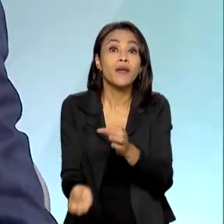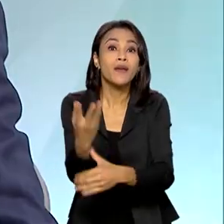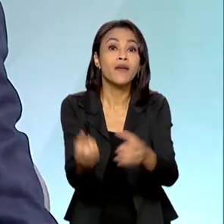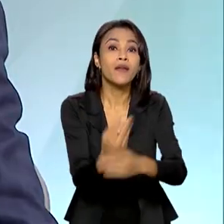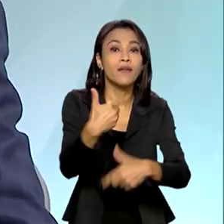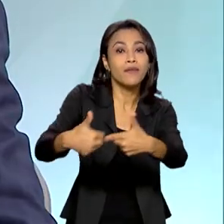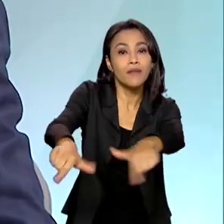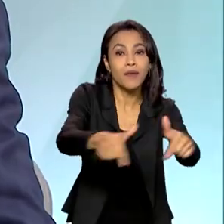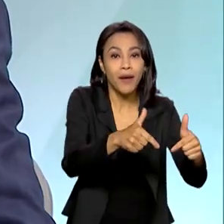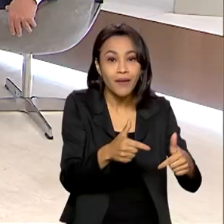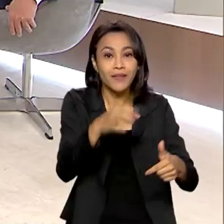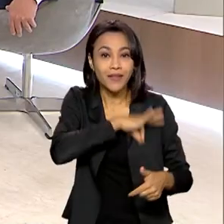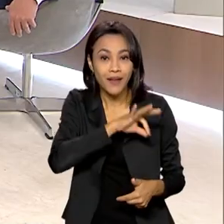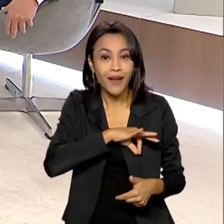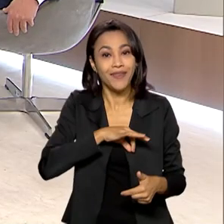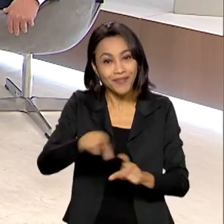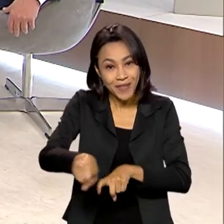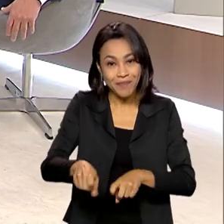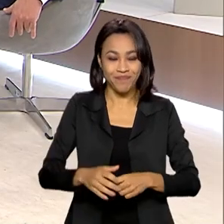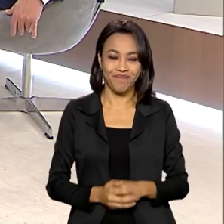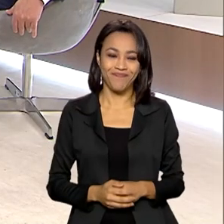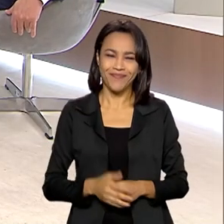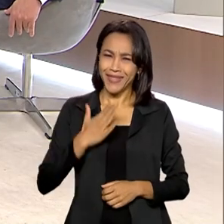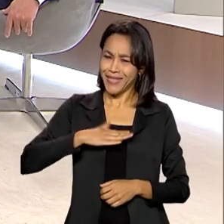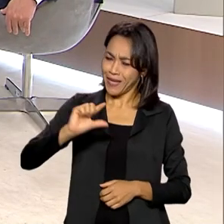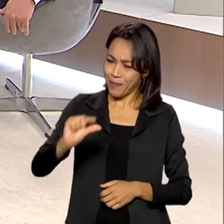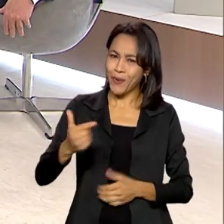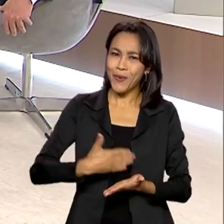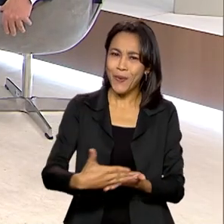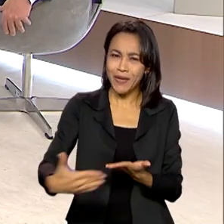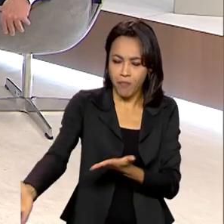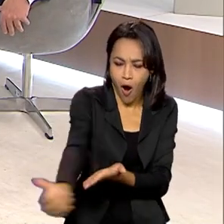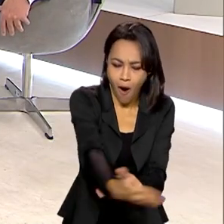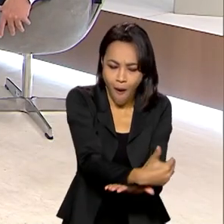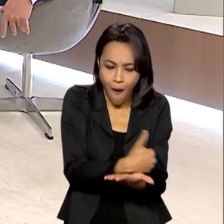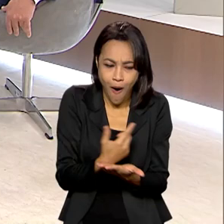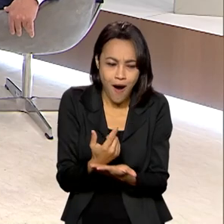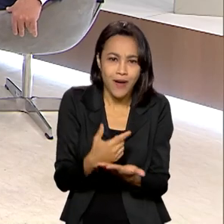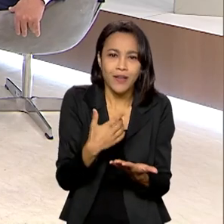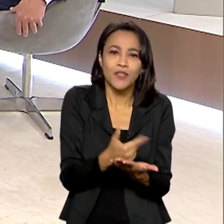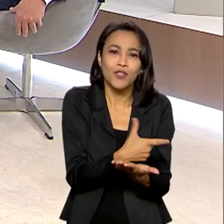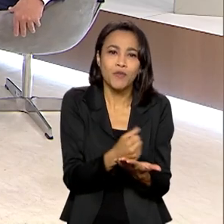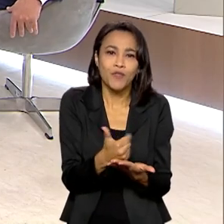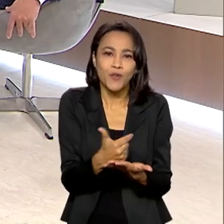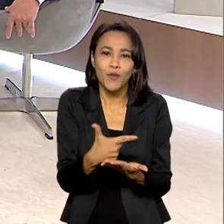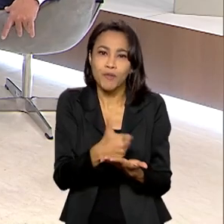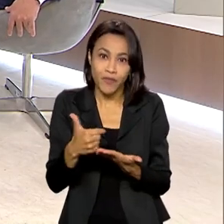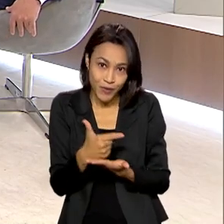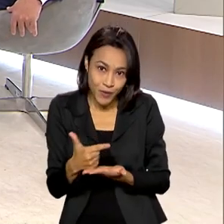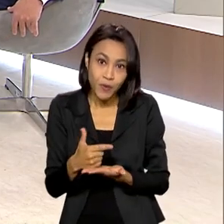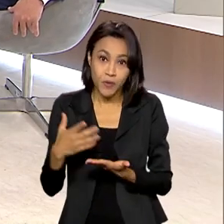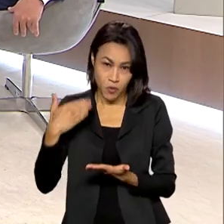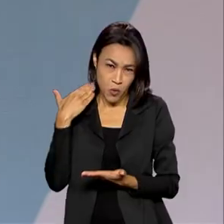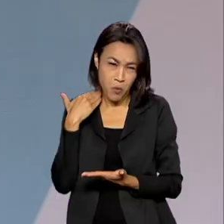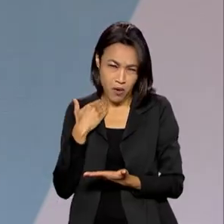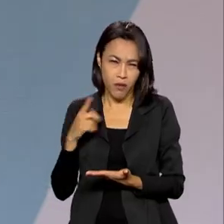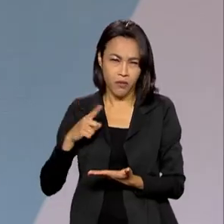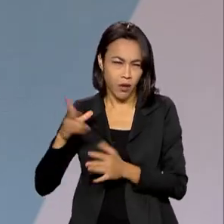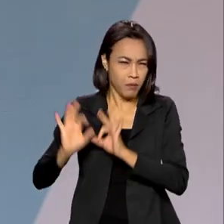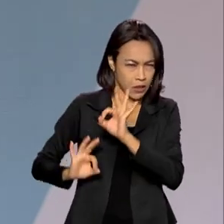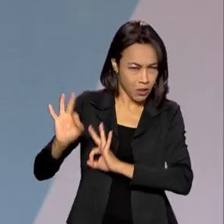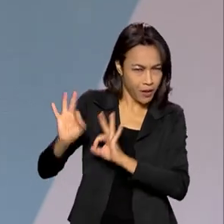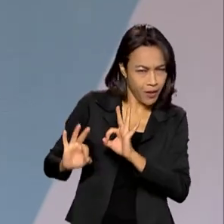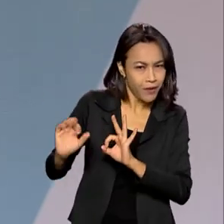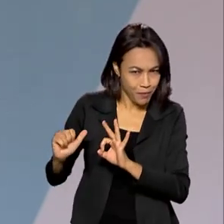campo. É verdade. E daqui a pouco já começa a safra 2022, 23. O banco já tem um planejamento, o senhor pode